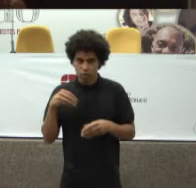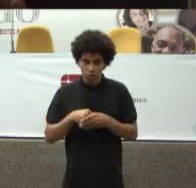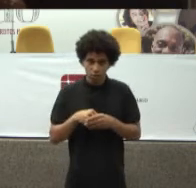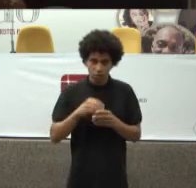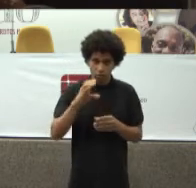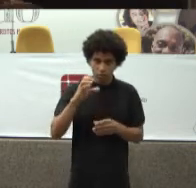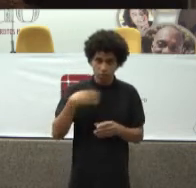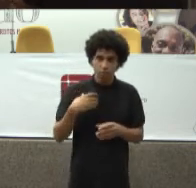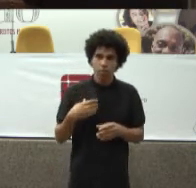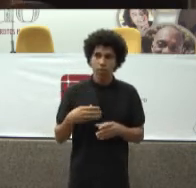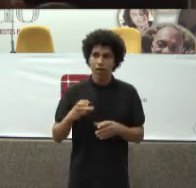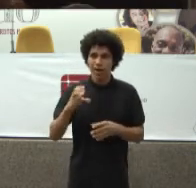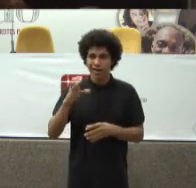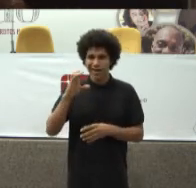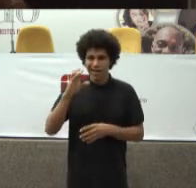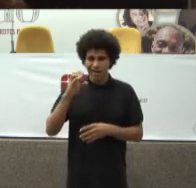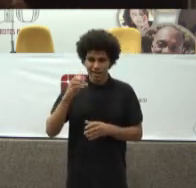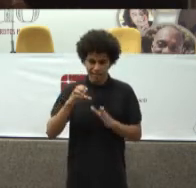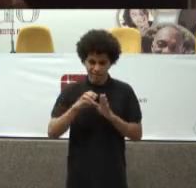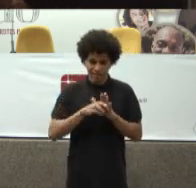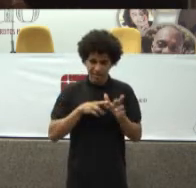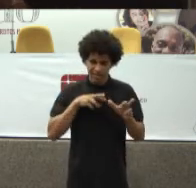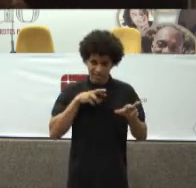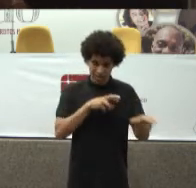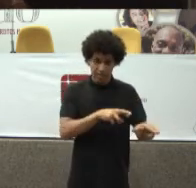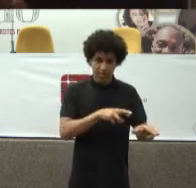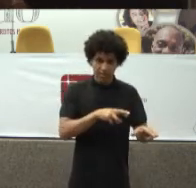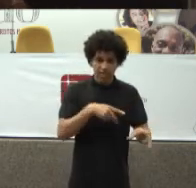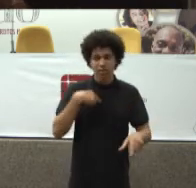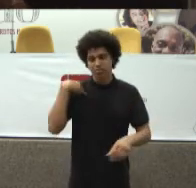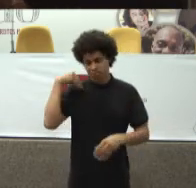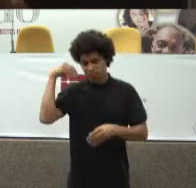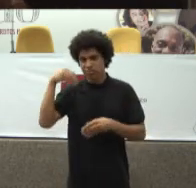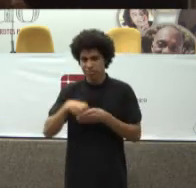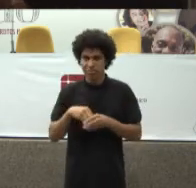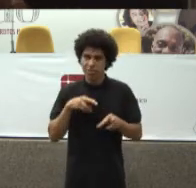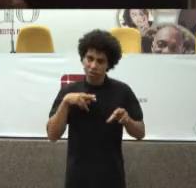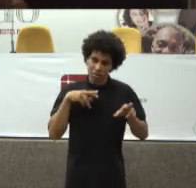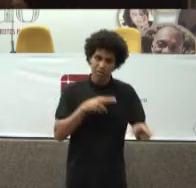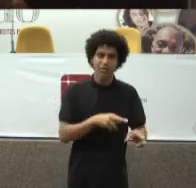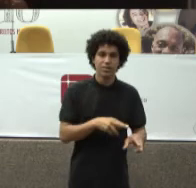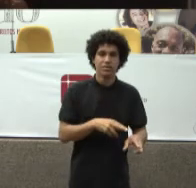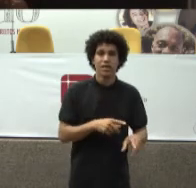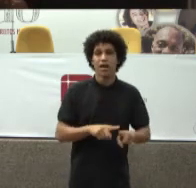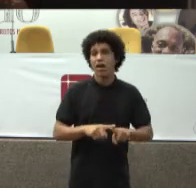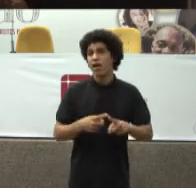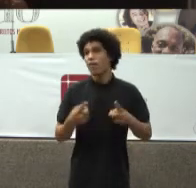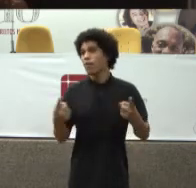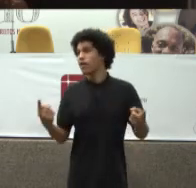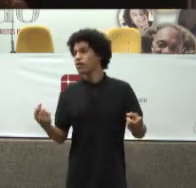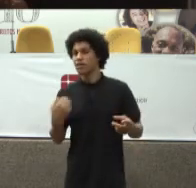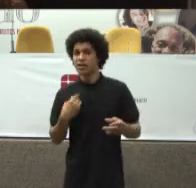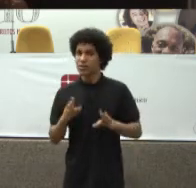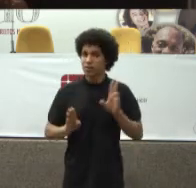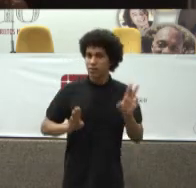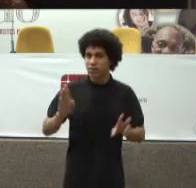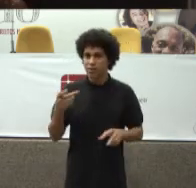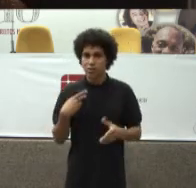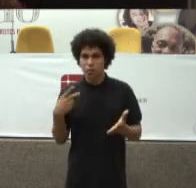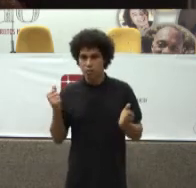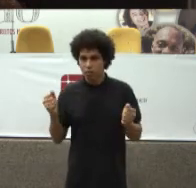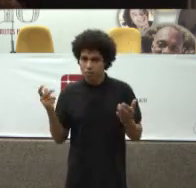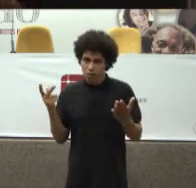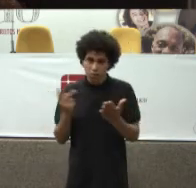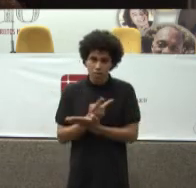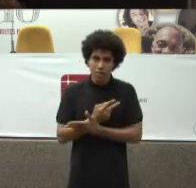Não é Porque além De muito Extenso E variável Eu posso ter um câncer No estágio zero Como posso estar com um